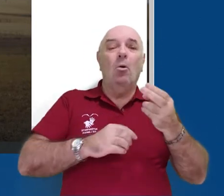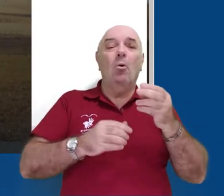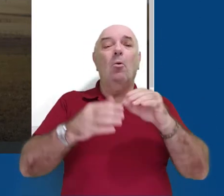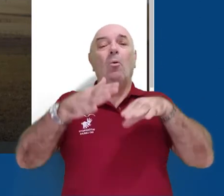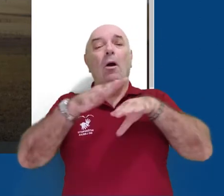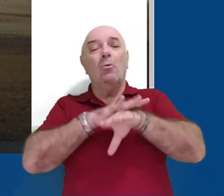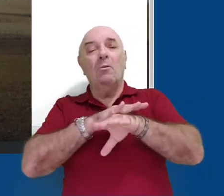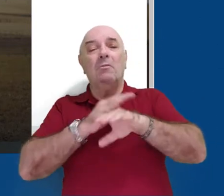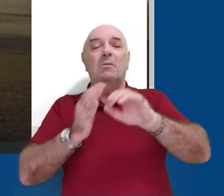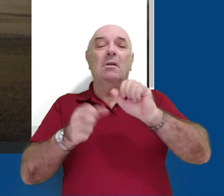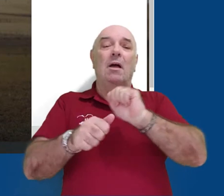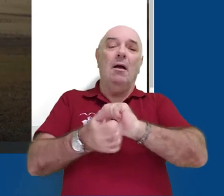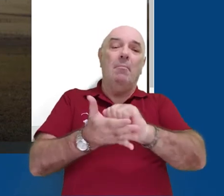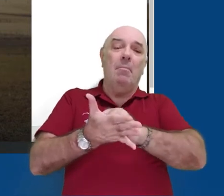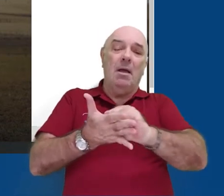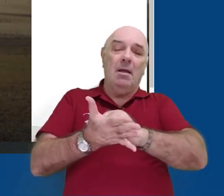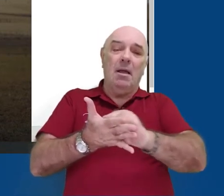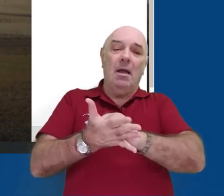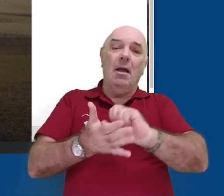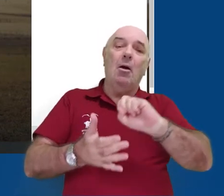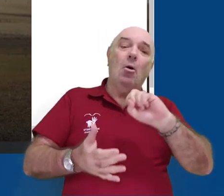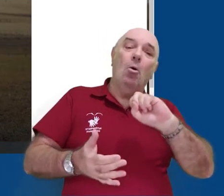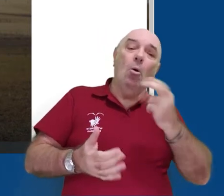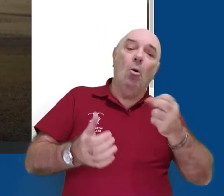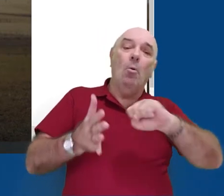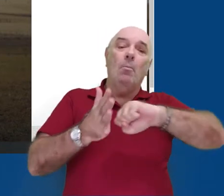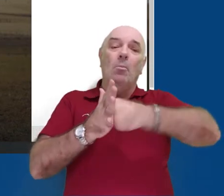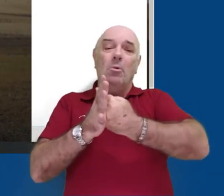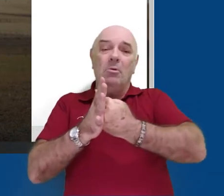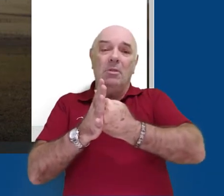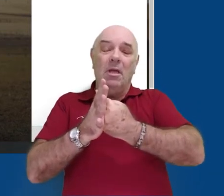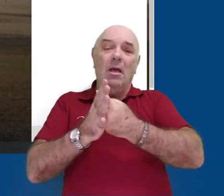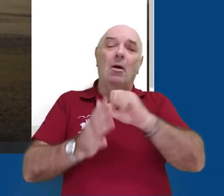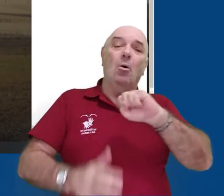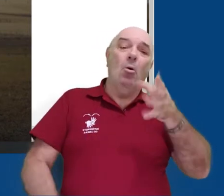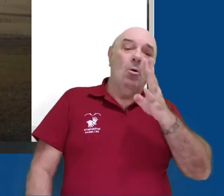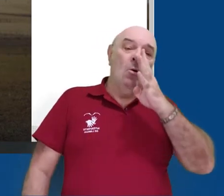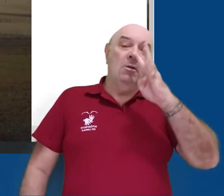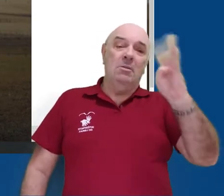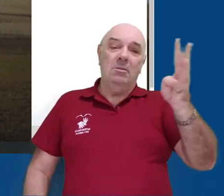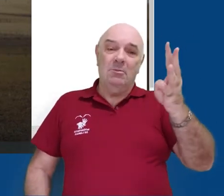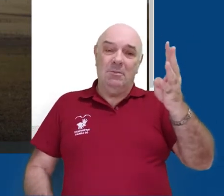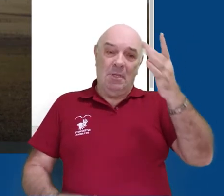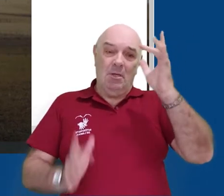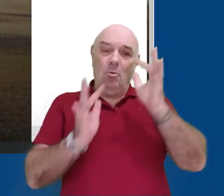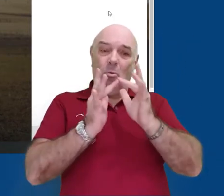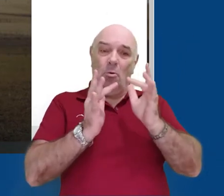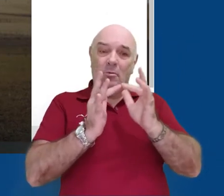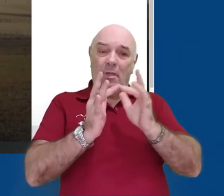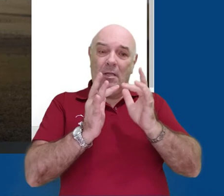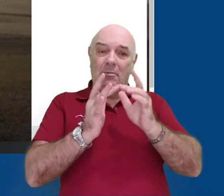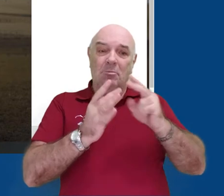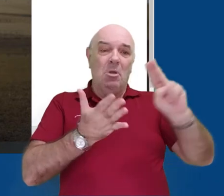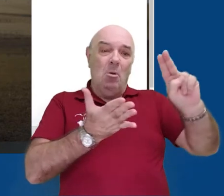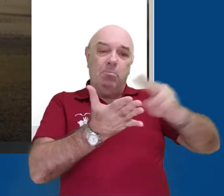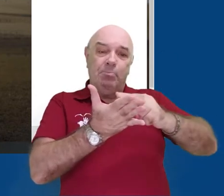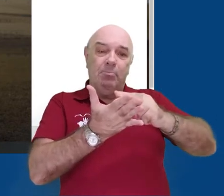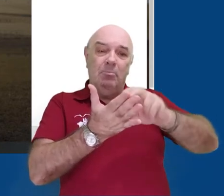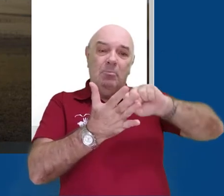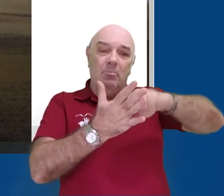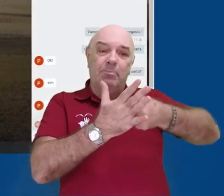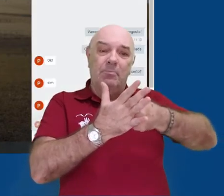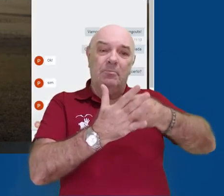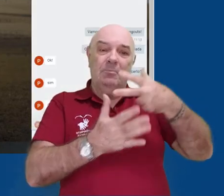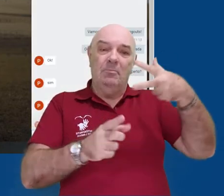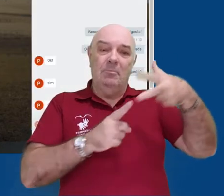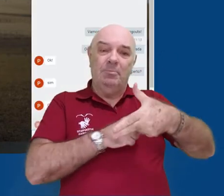arquivar, excluir e também bloquear e denunciar um contato, que não poderá mais enviar mensagens para você.